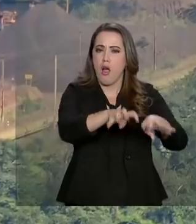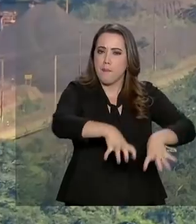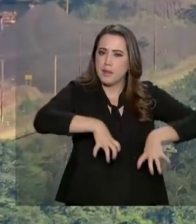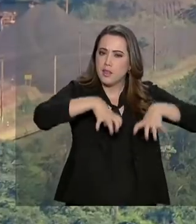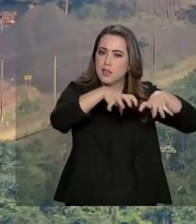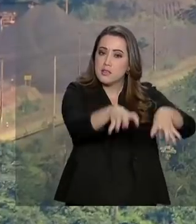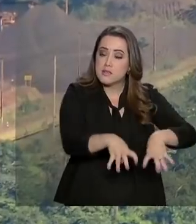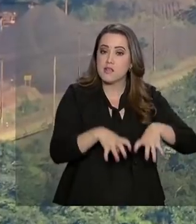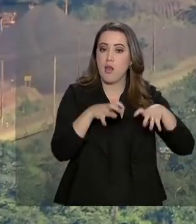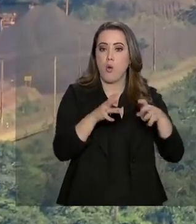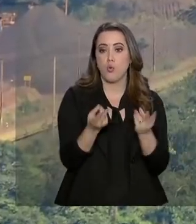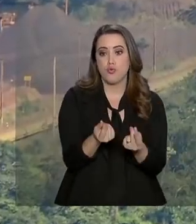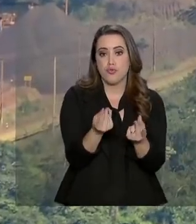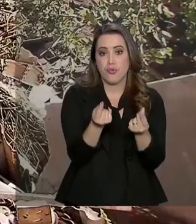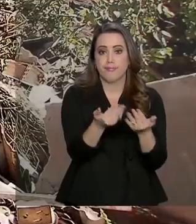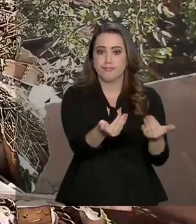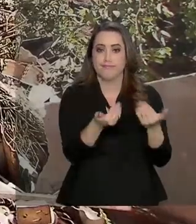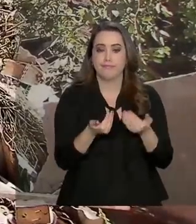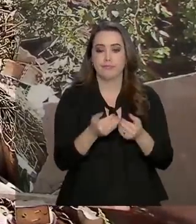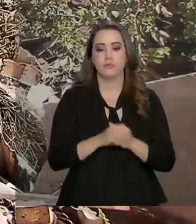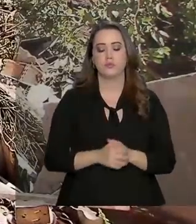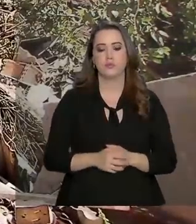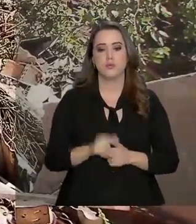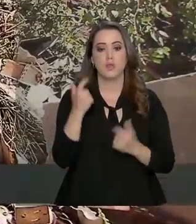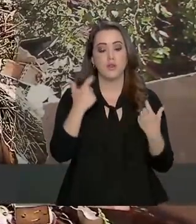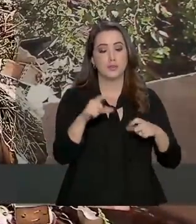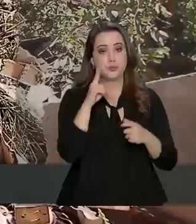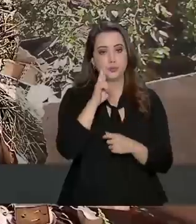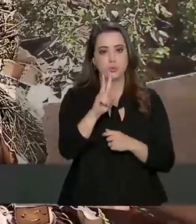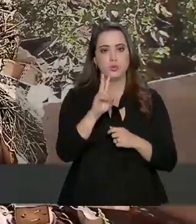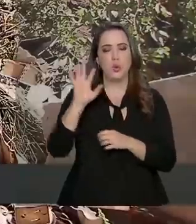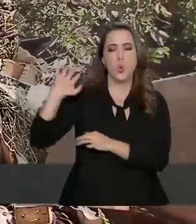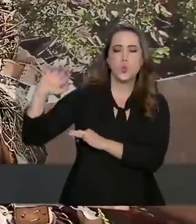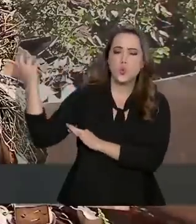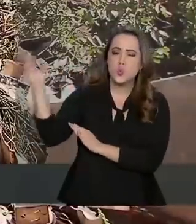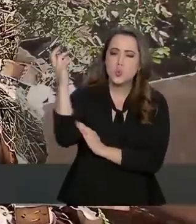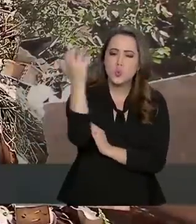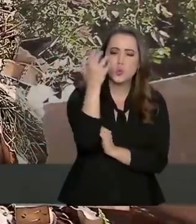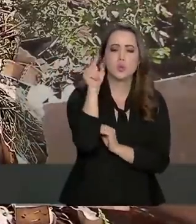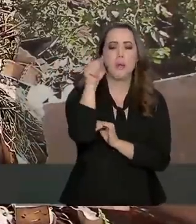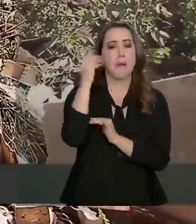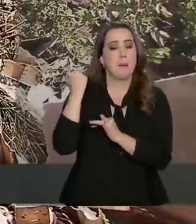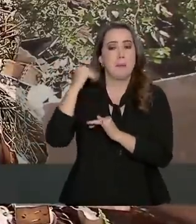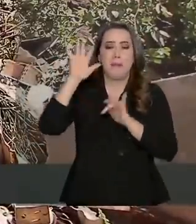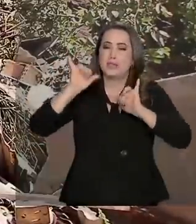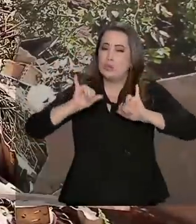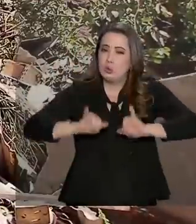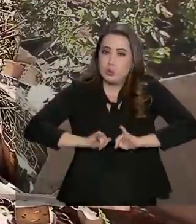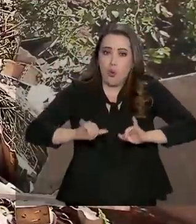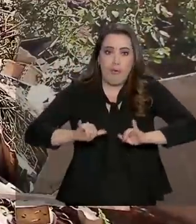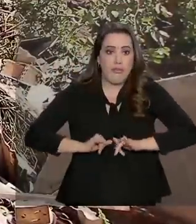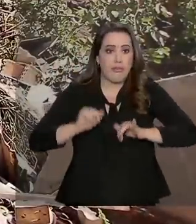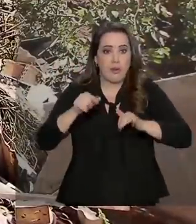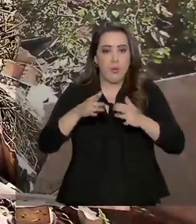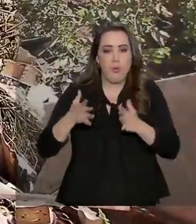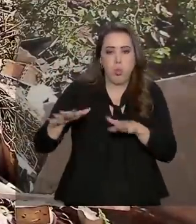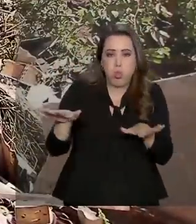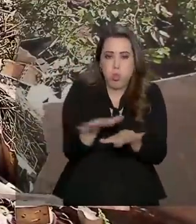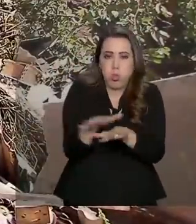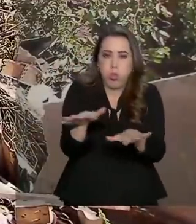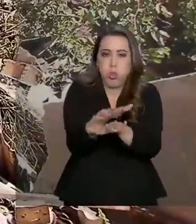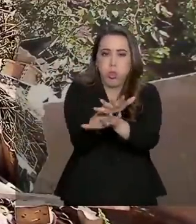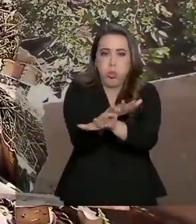principais fontes de recursos. A gente está no Parque da Cachoeira, uma das regiões mais afetadas pelo rompimento da barragem do Feijão,